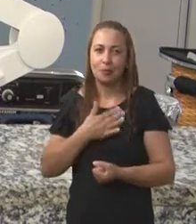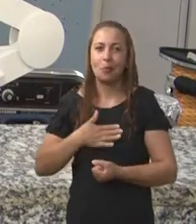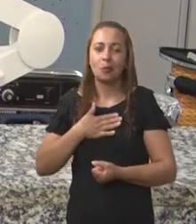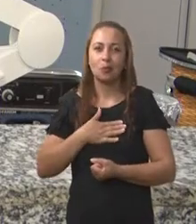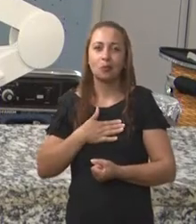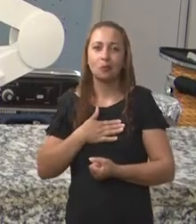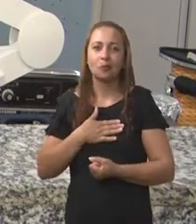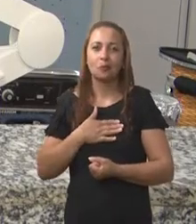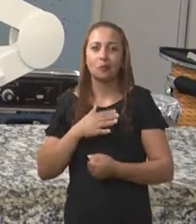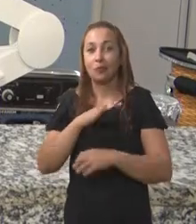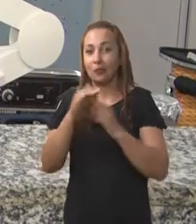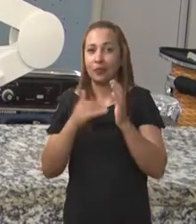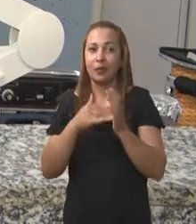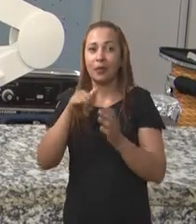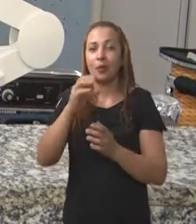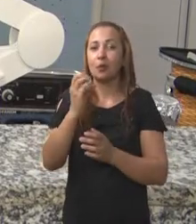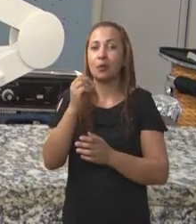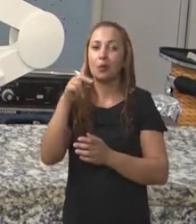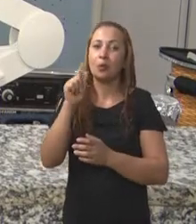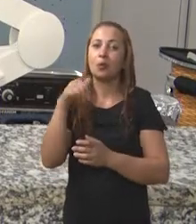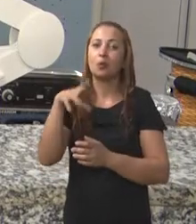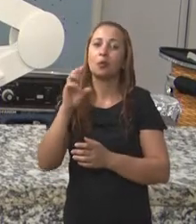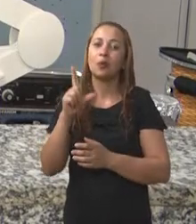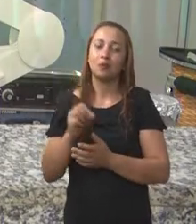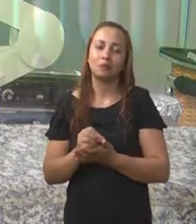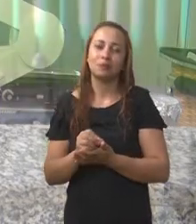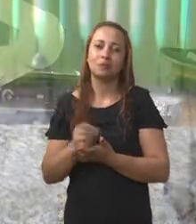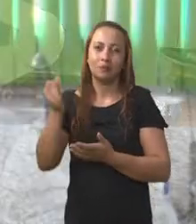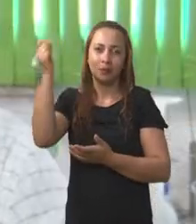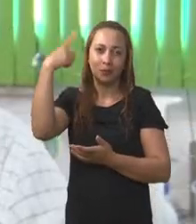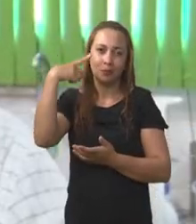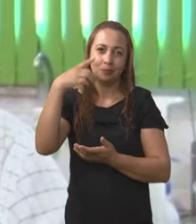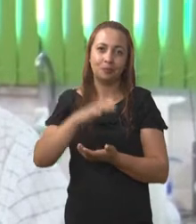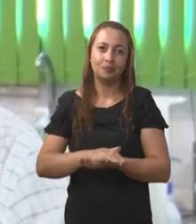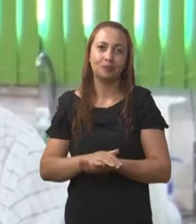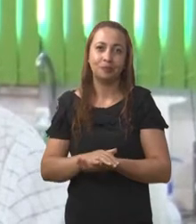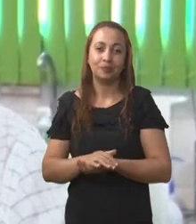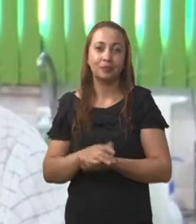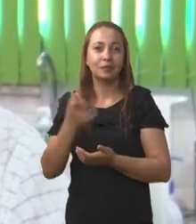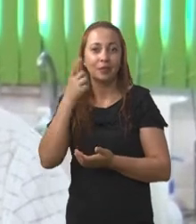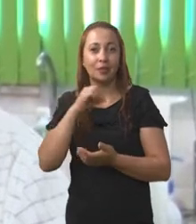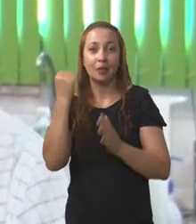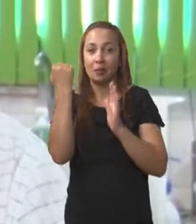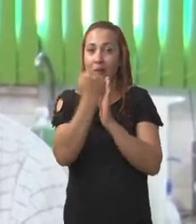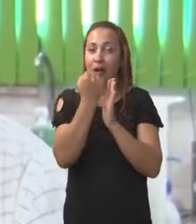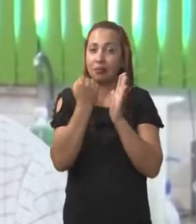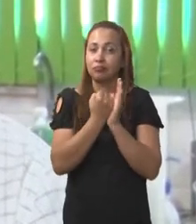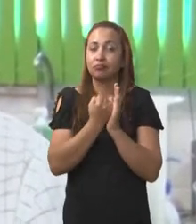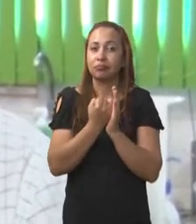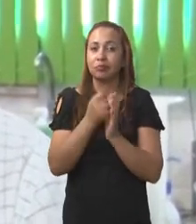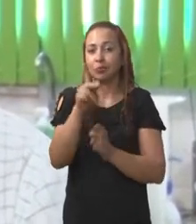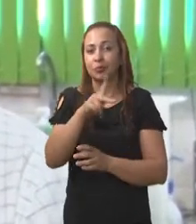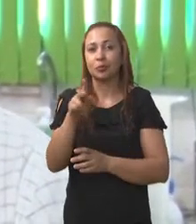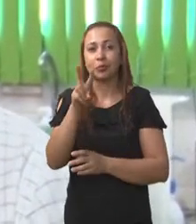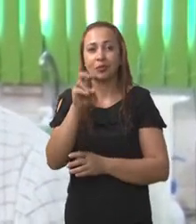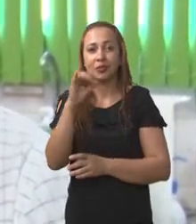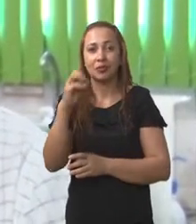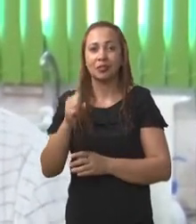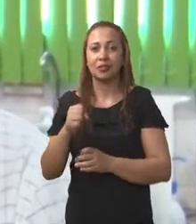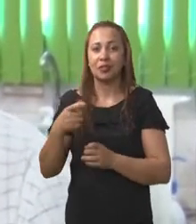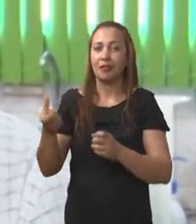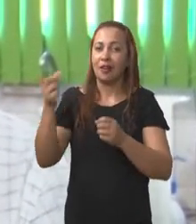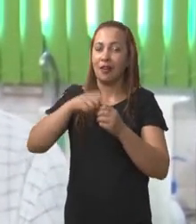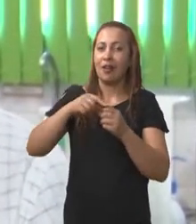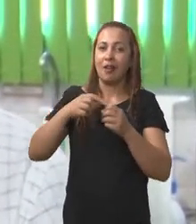as amostras que tinham formulações com cogumelo do sol. Essa conquista da patente do professor Vinícius, ela vem a